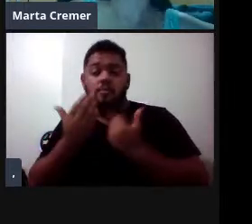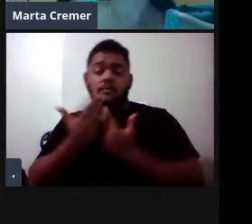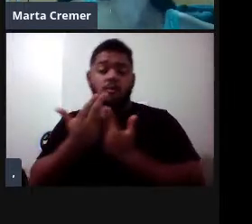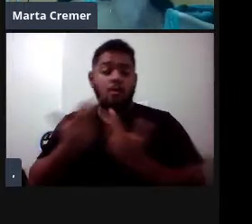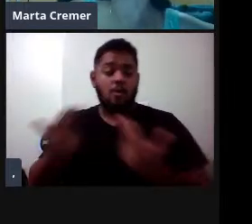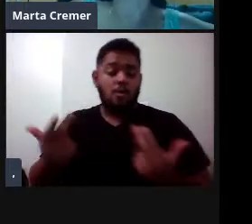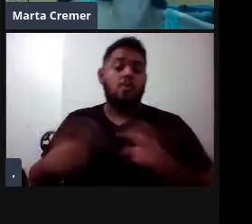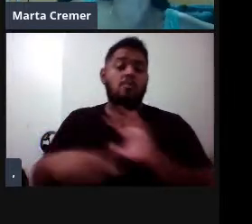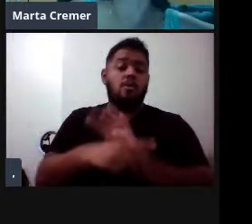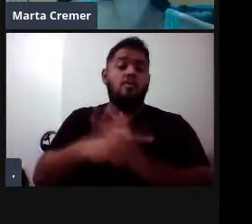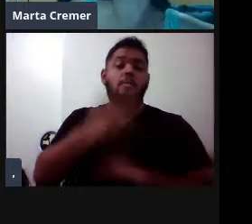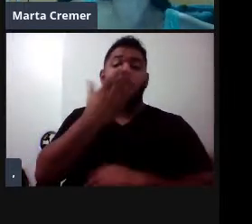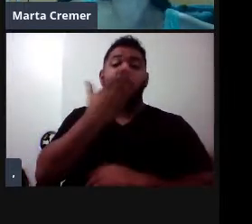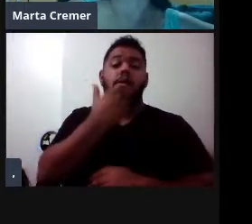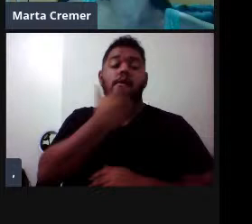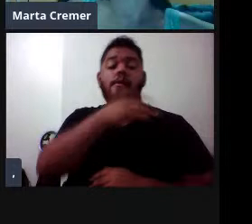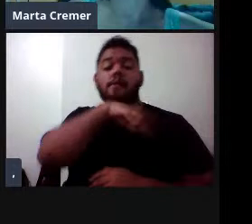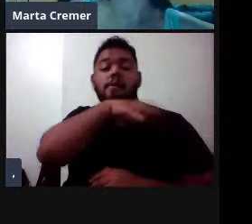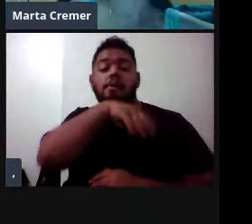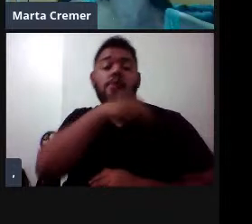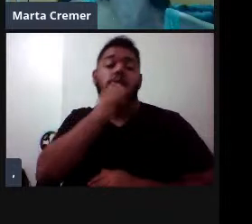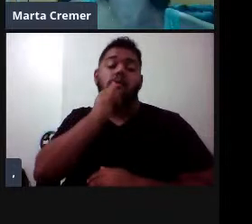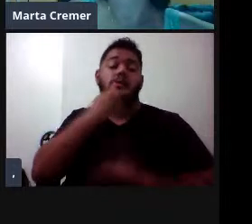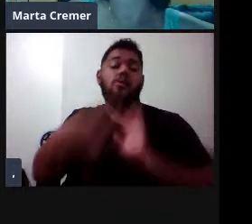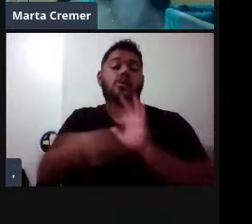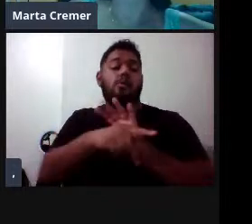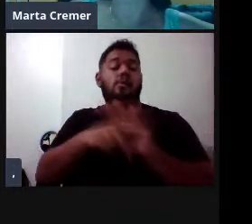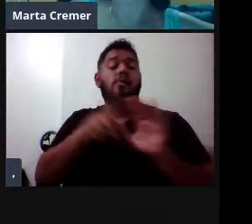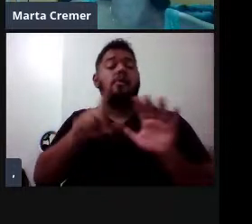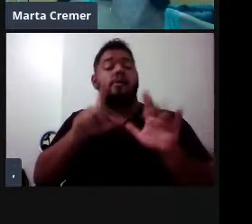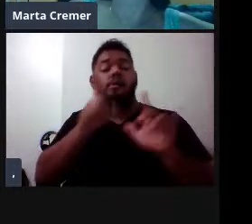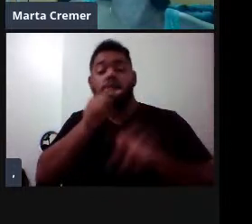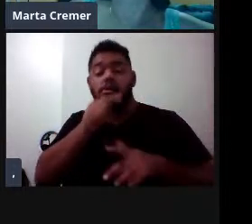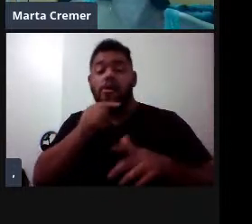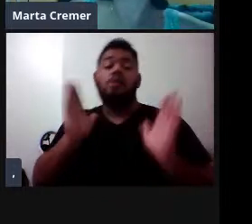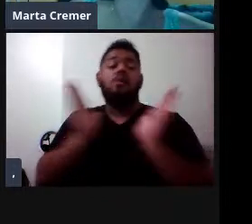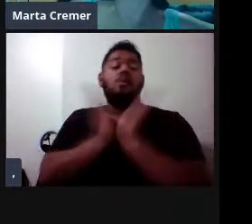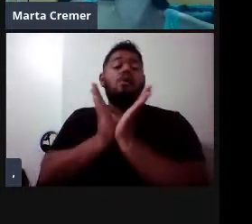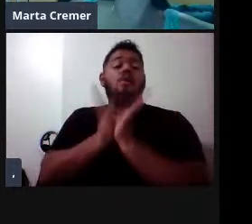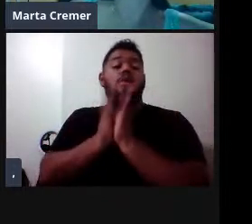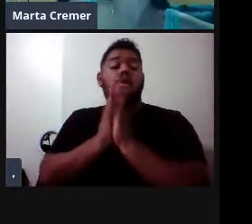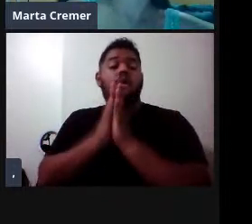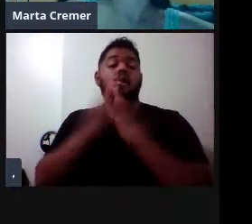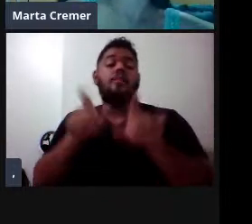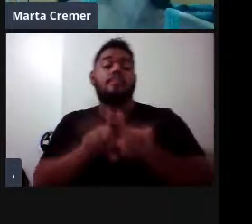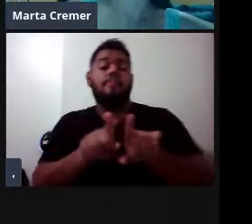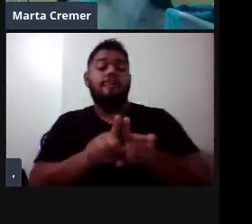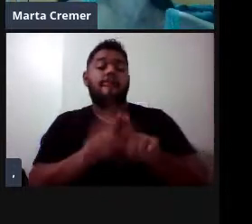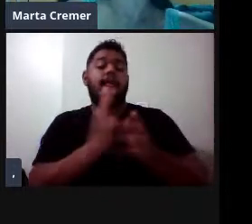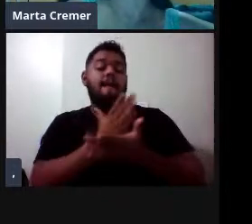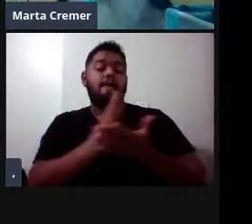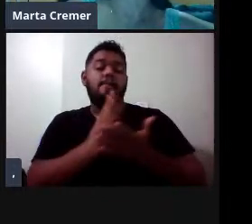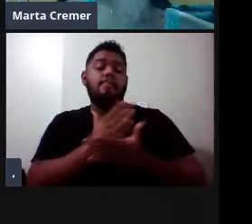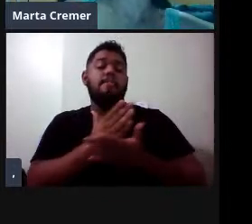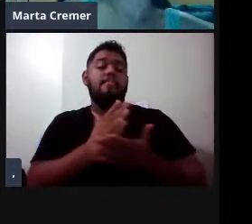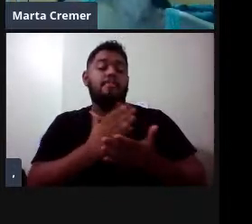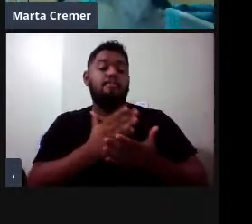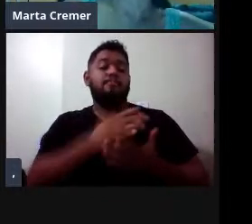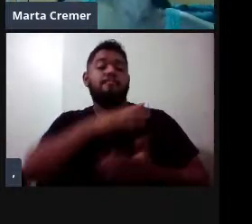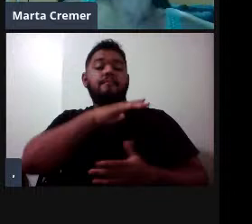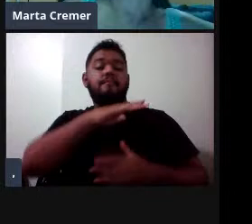marinhos, se alimentam de focas, eventualmente até de cetáceos, como belugas, enfim,